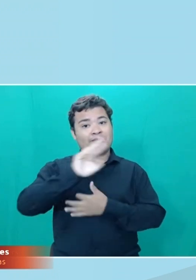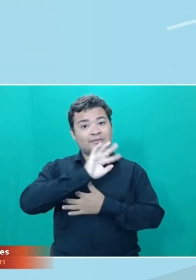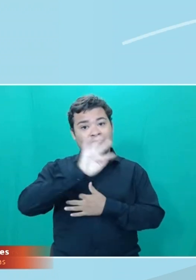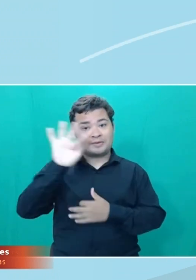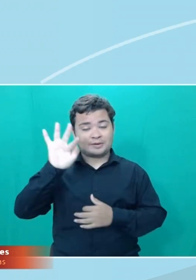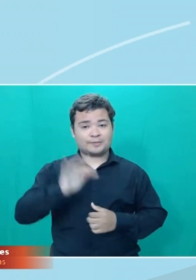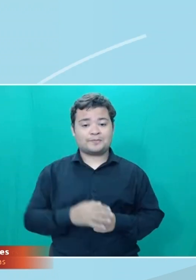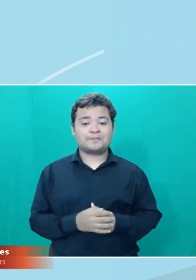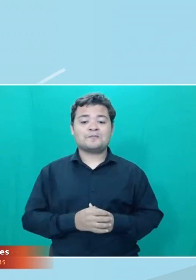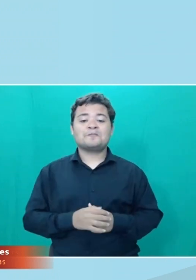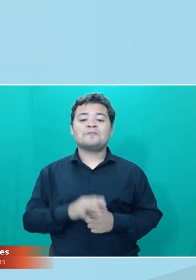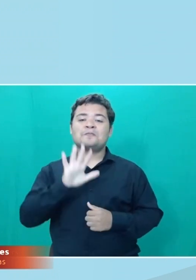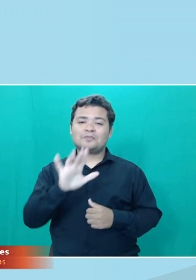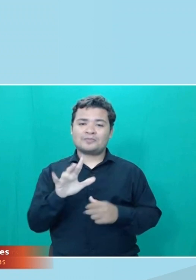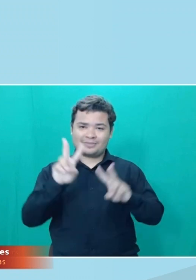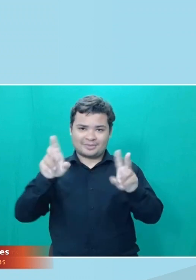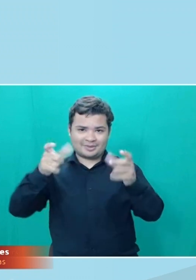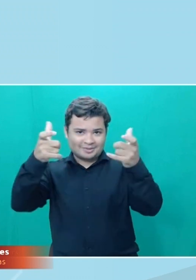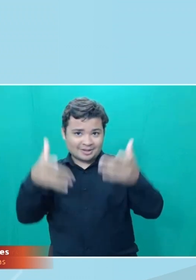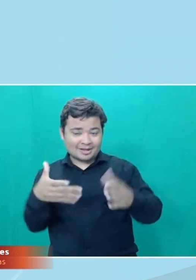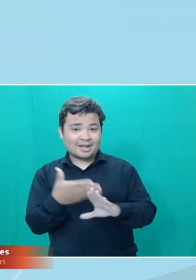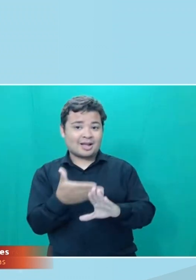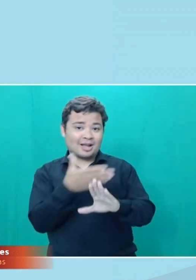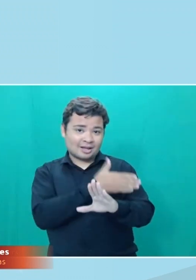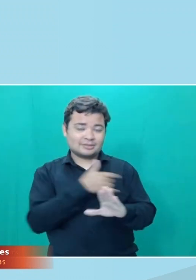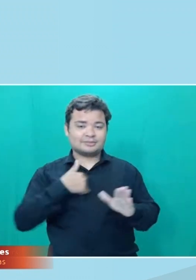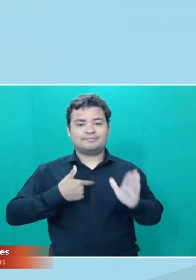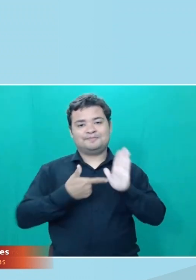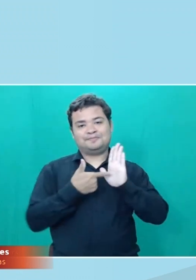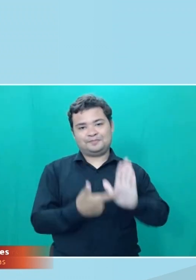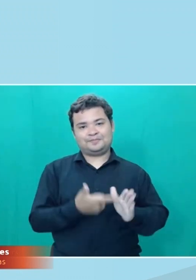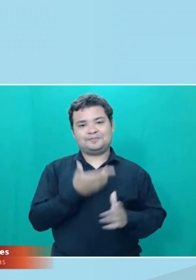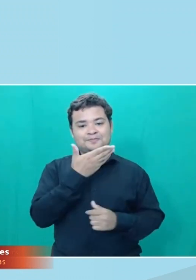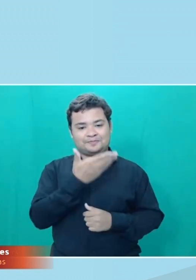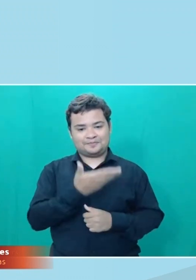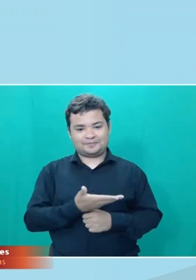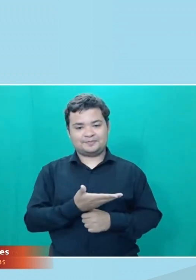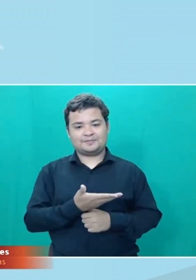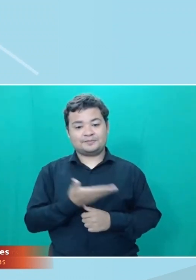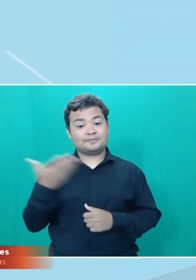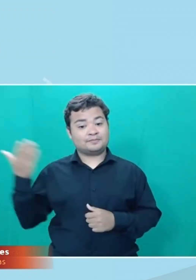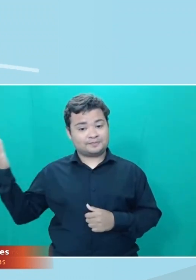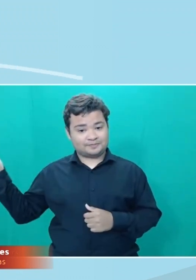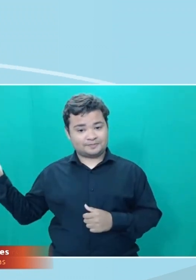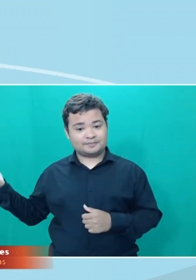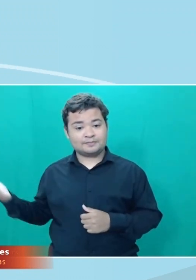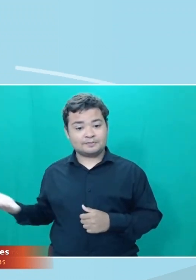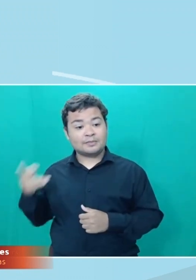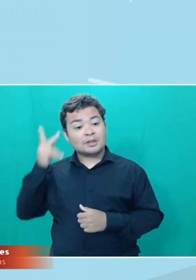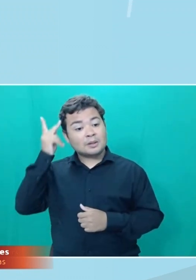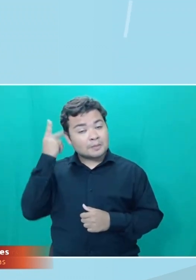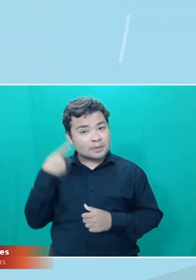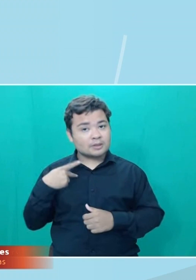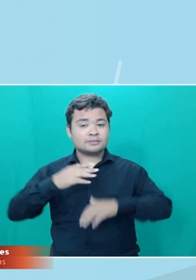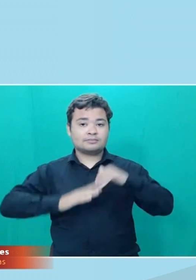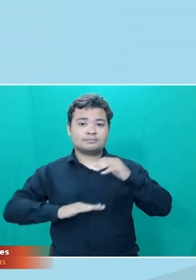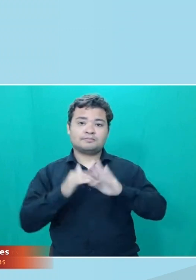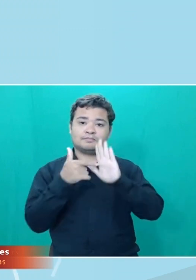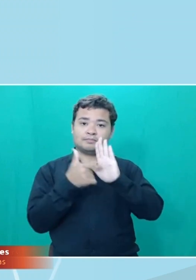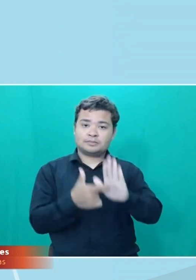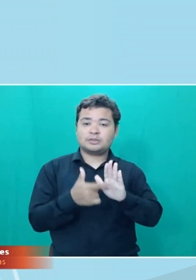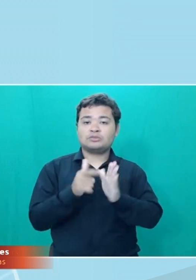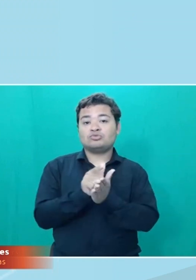Mas antes de tratar sobre esse tema, eu vou me apresentar. Eu sou a Camila Maia, apresentadora e jornalista, sou uma mulher